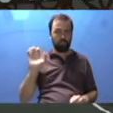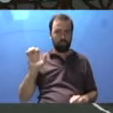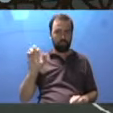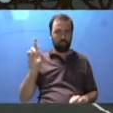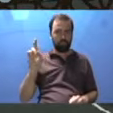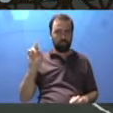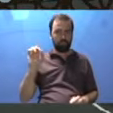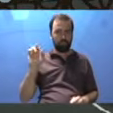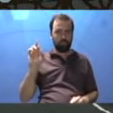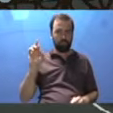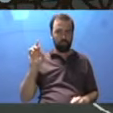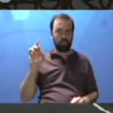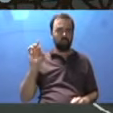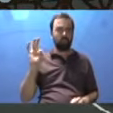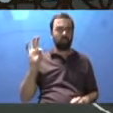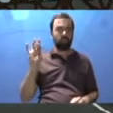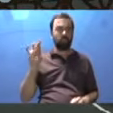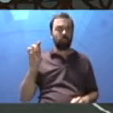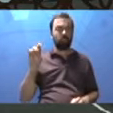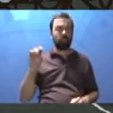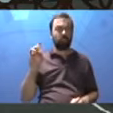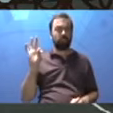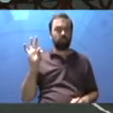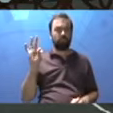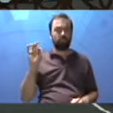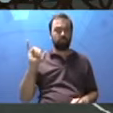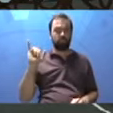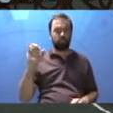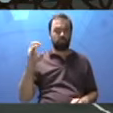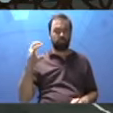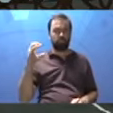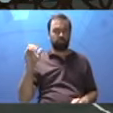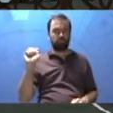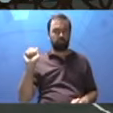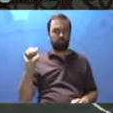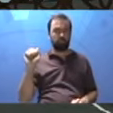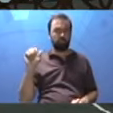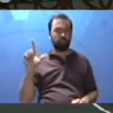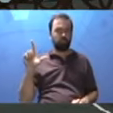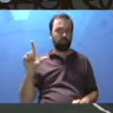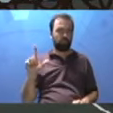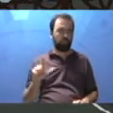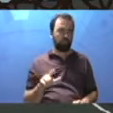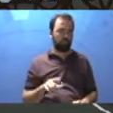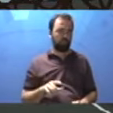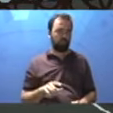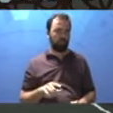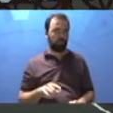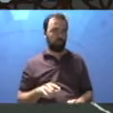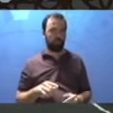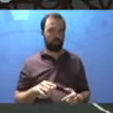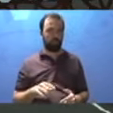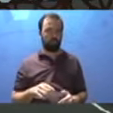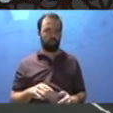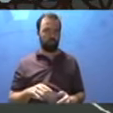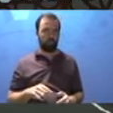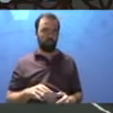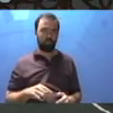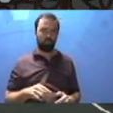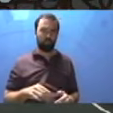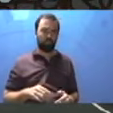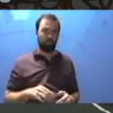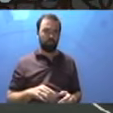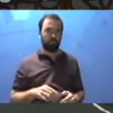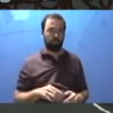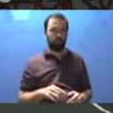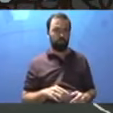Será que eu consigo ter? Não tenho a maquete em casa. Qualquer elemento que eu coloco, eu tenho a mesma. Se eu puser o meu óculos lá, a